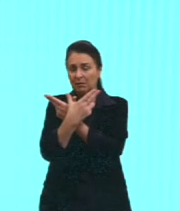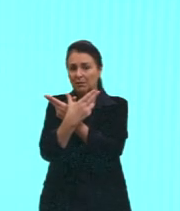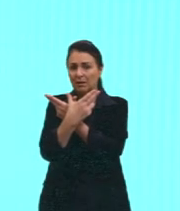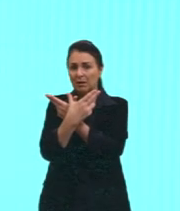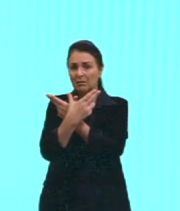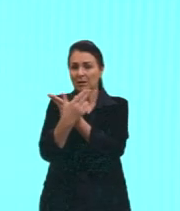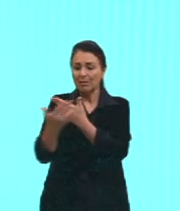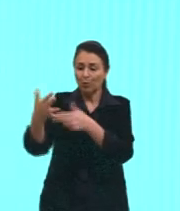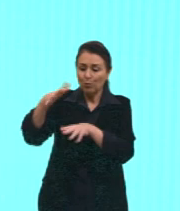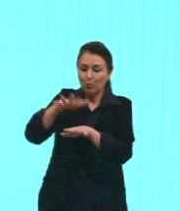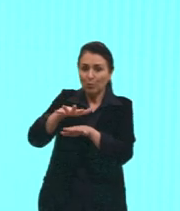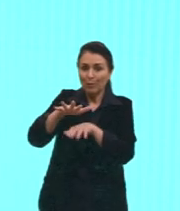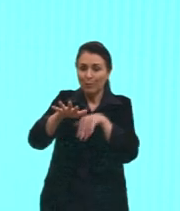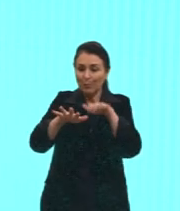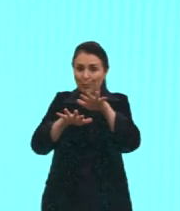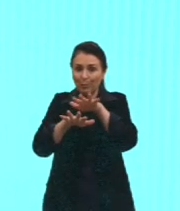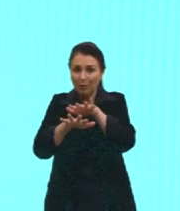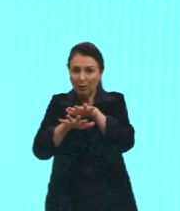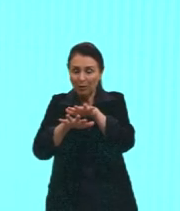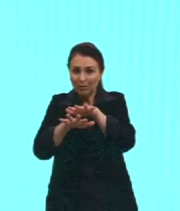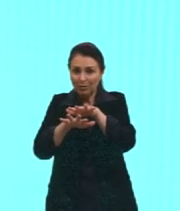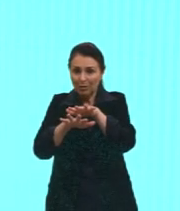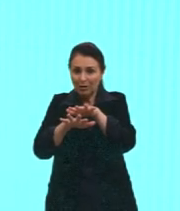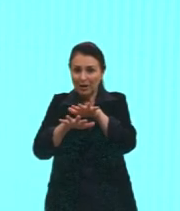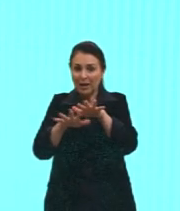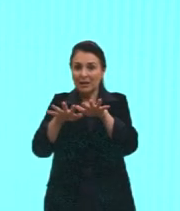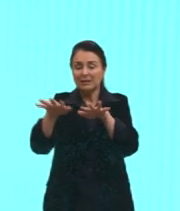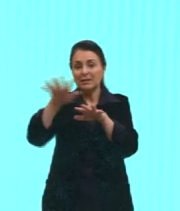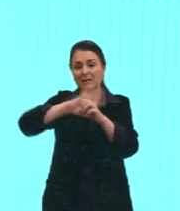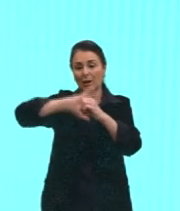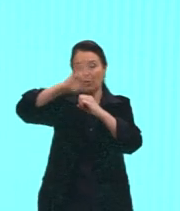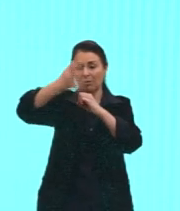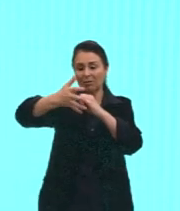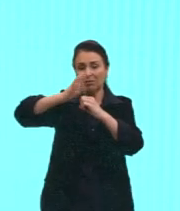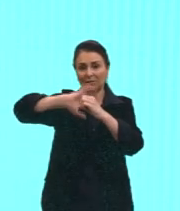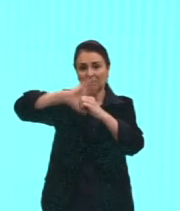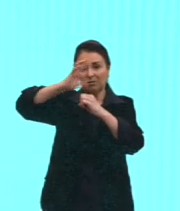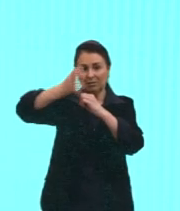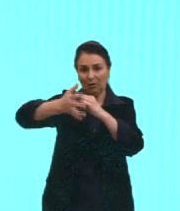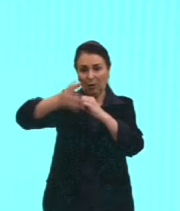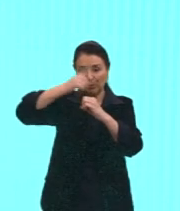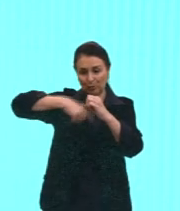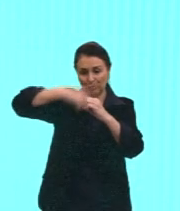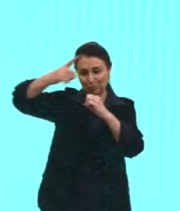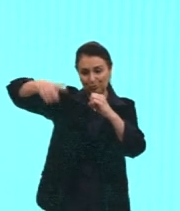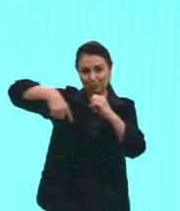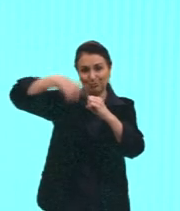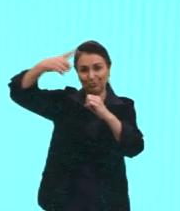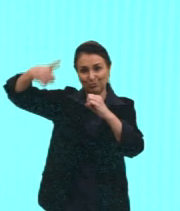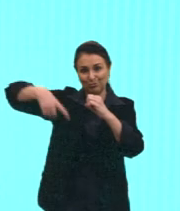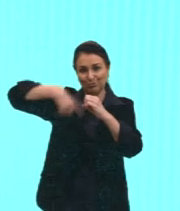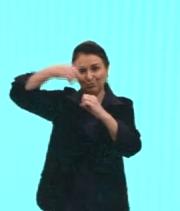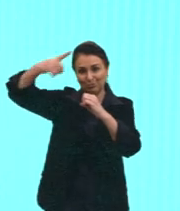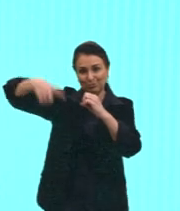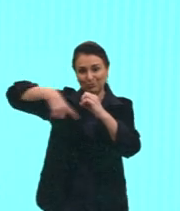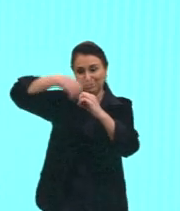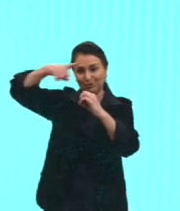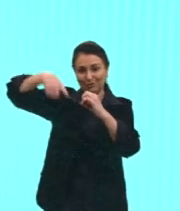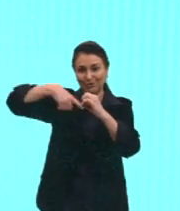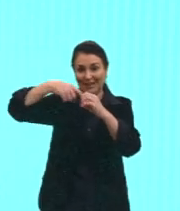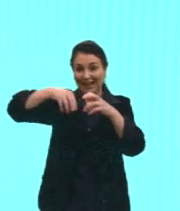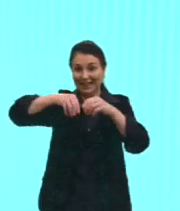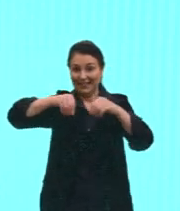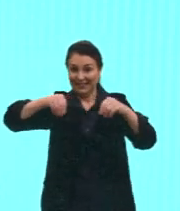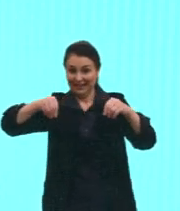sobrepostos, né, sobrepostos que eu digo, estão em órbita, que em nenhum ponto do planeta, tu fica